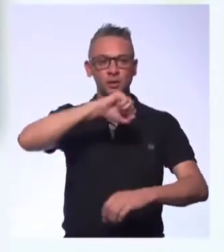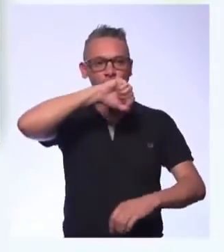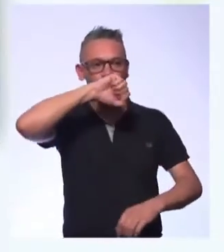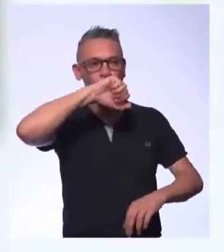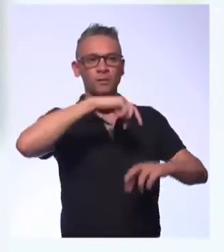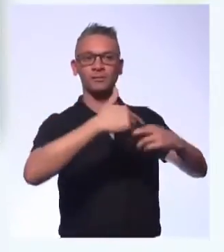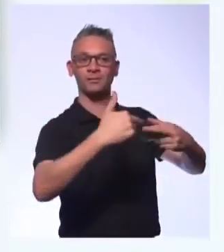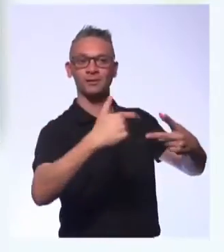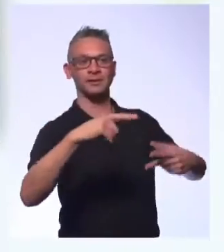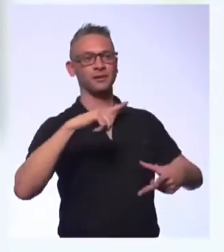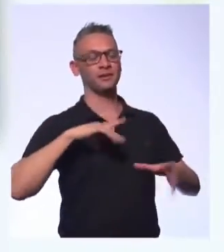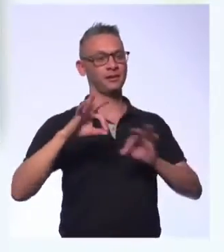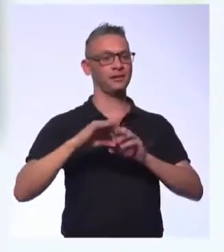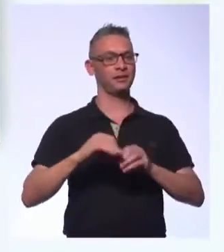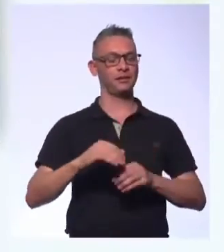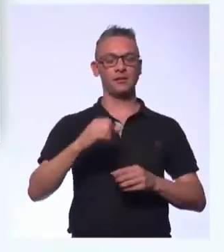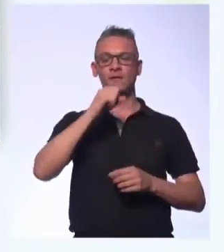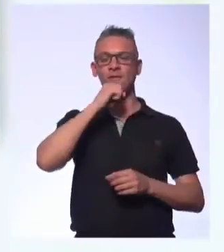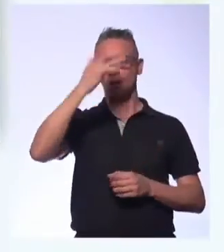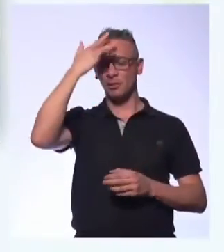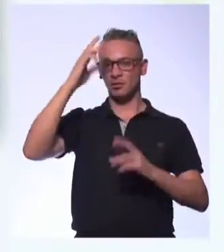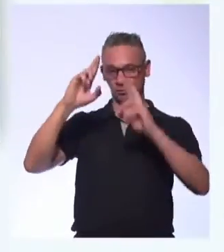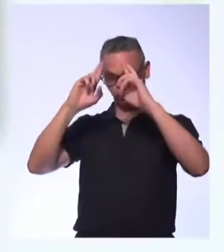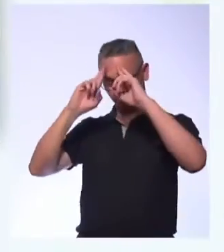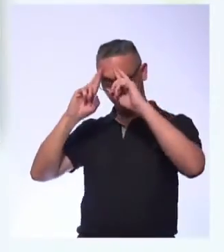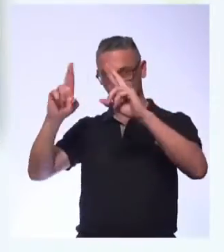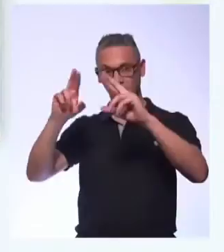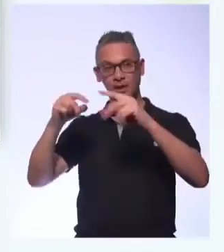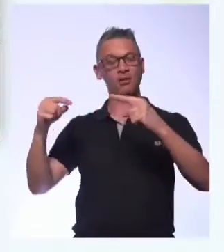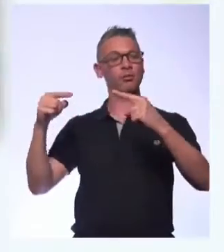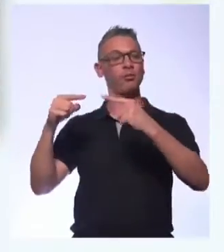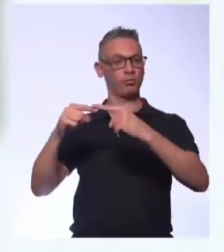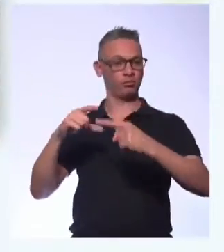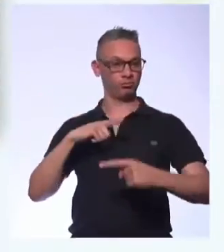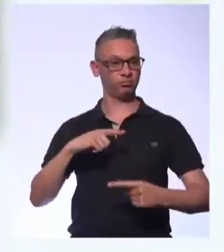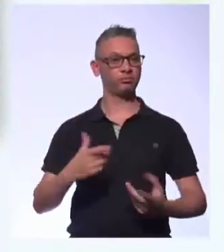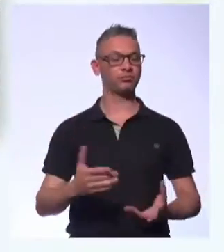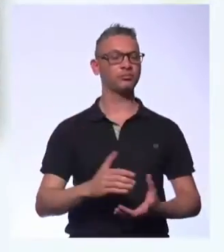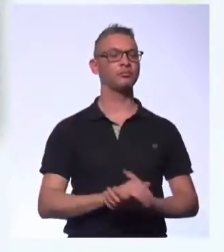a ter com os mais velhos uma figura de autoridade.